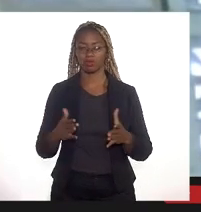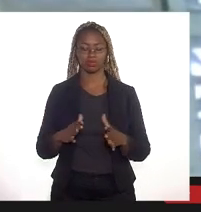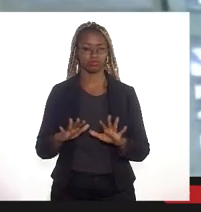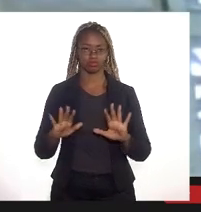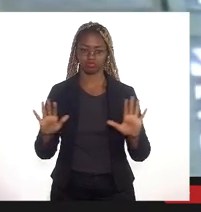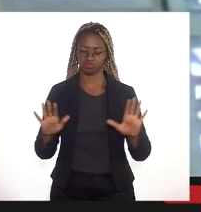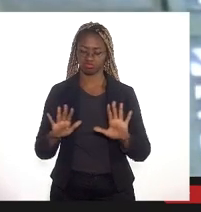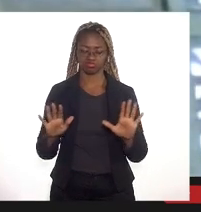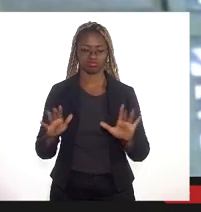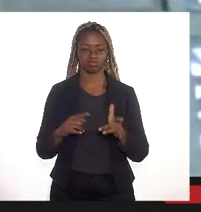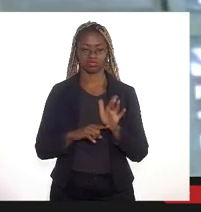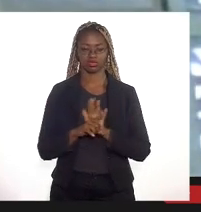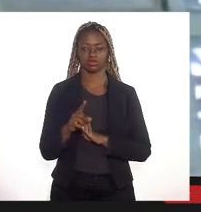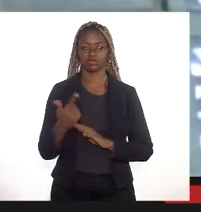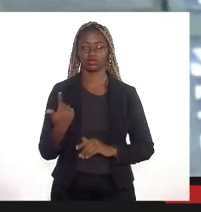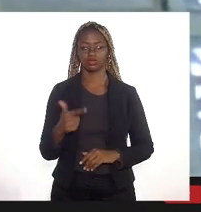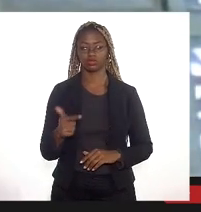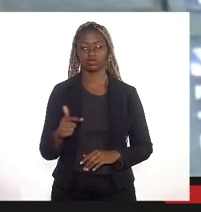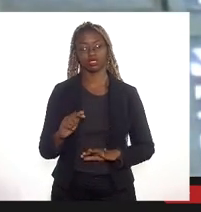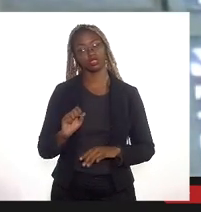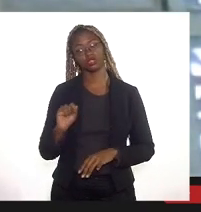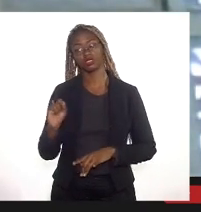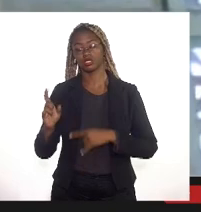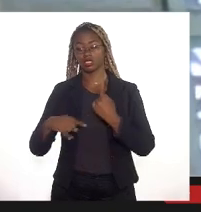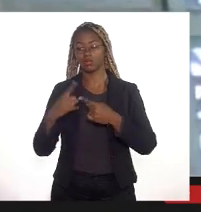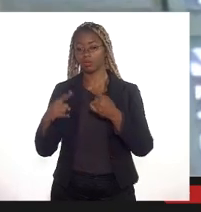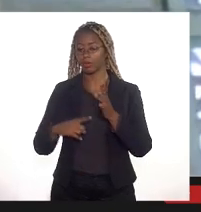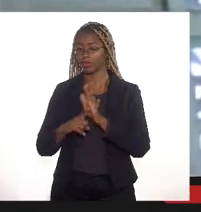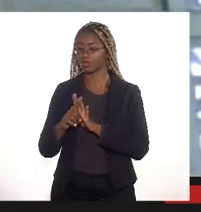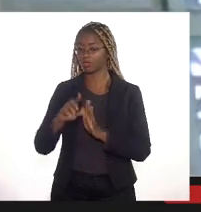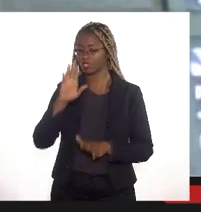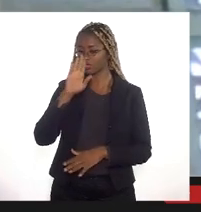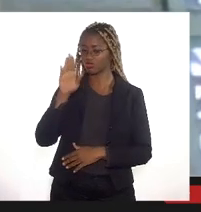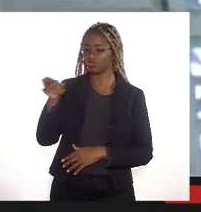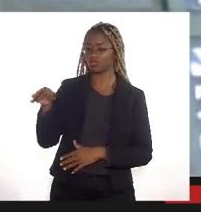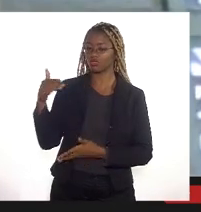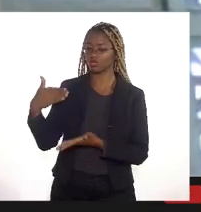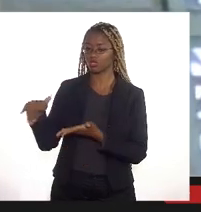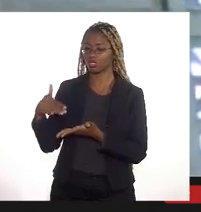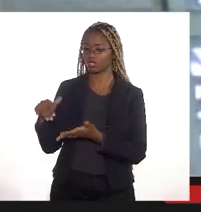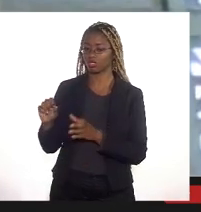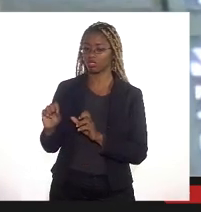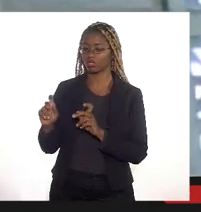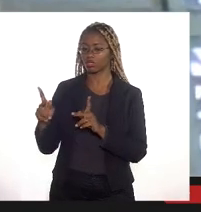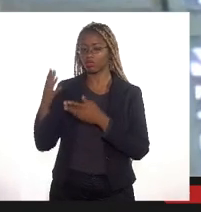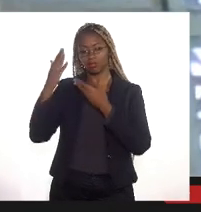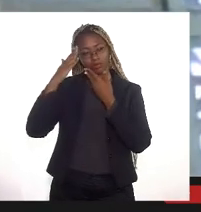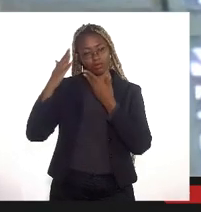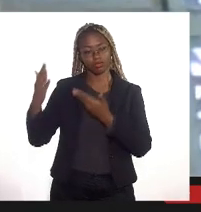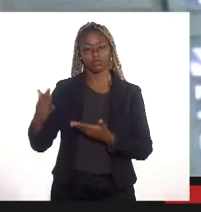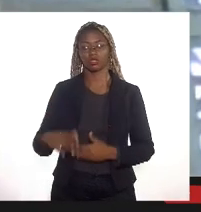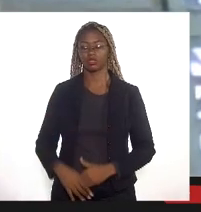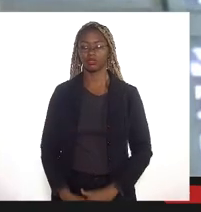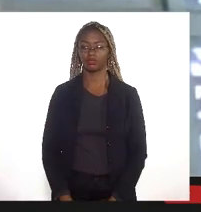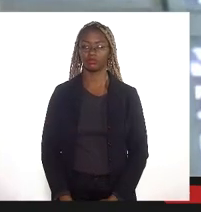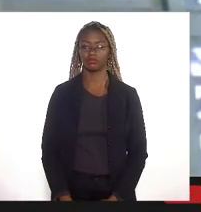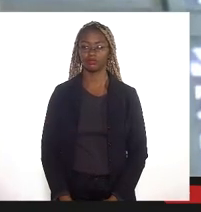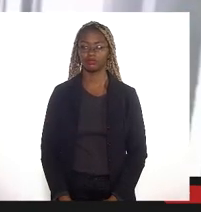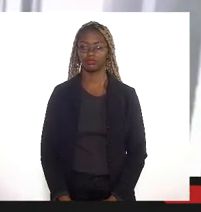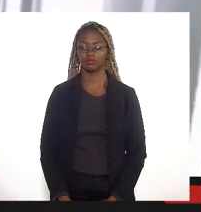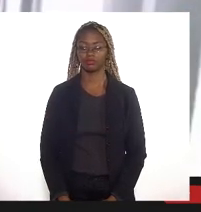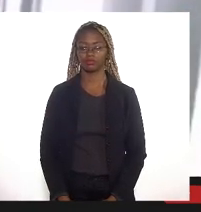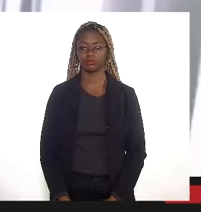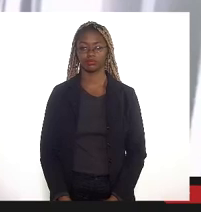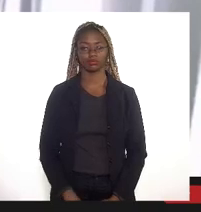eventualmente se nós tivermos algum questionamento faremos diretamente ao secretário muito obrigada obrigado o